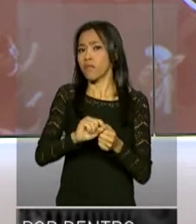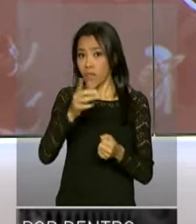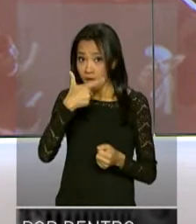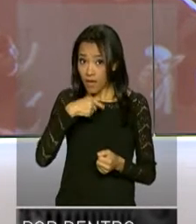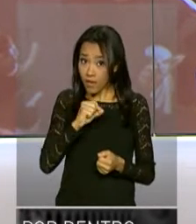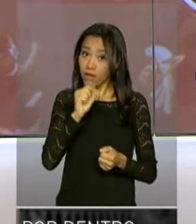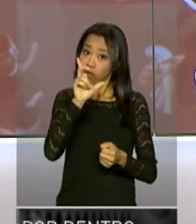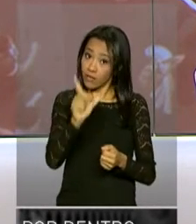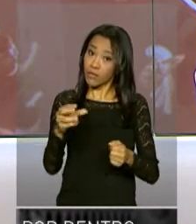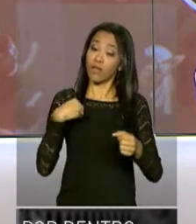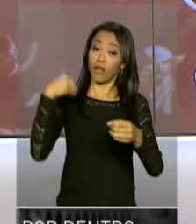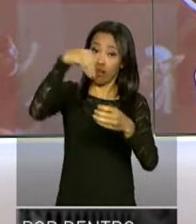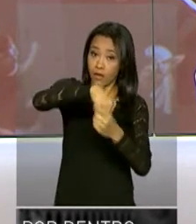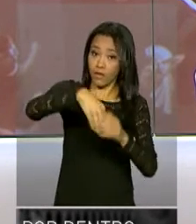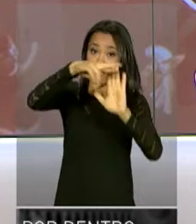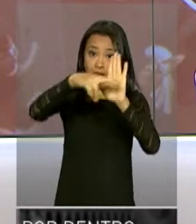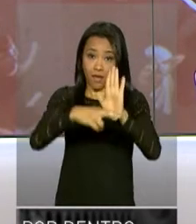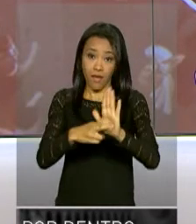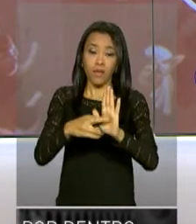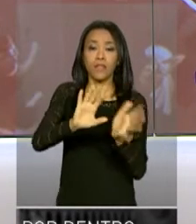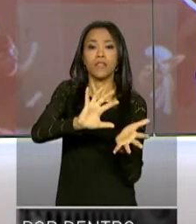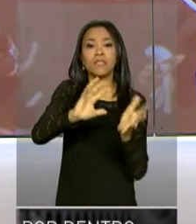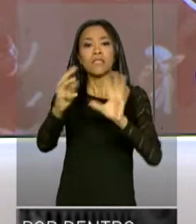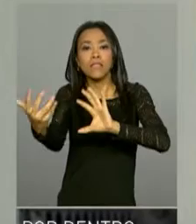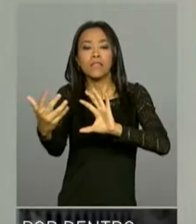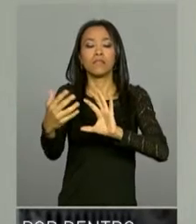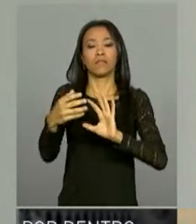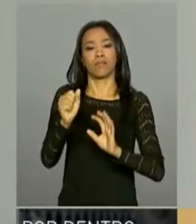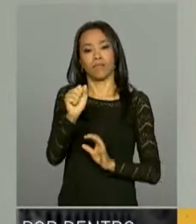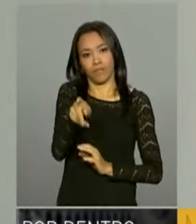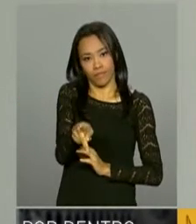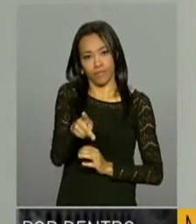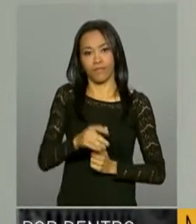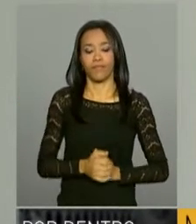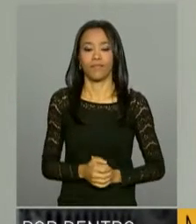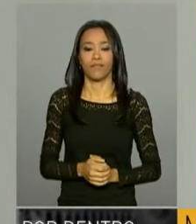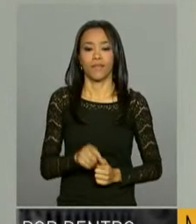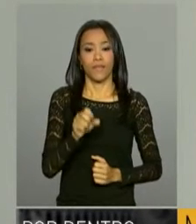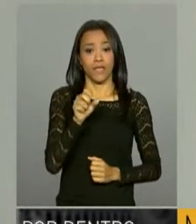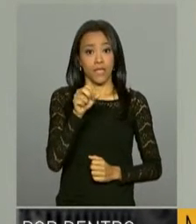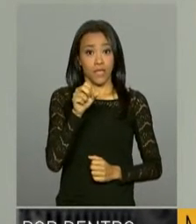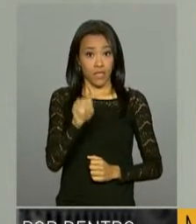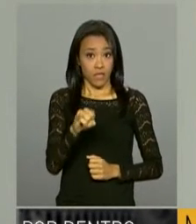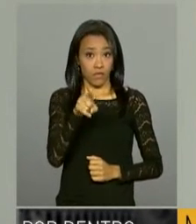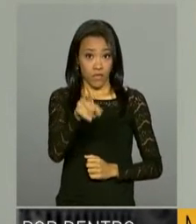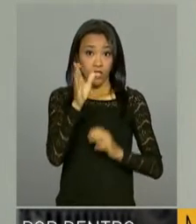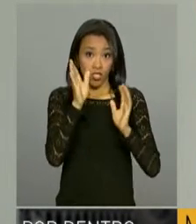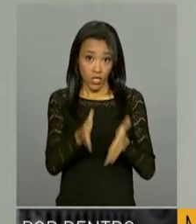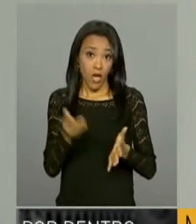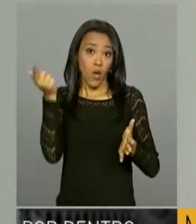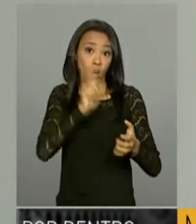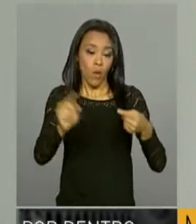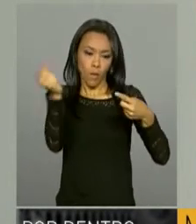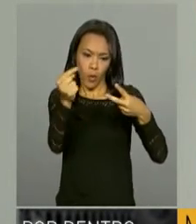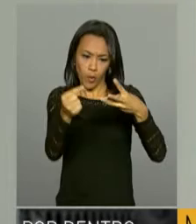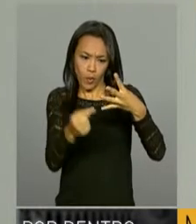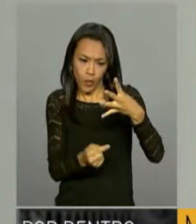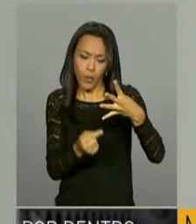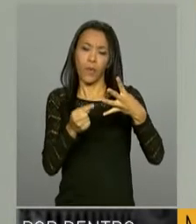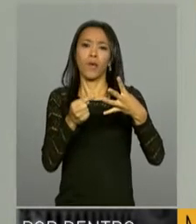incluído nas regras de transição. Se você já completou as condições de acesso à